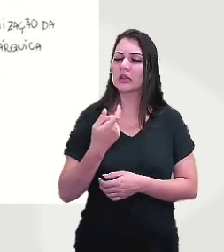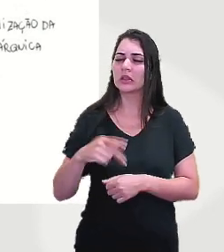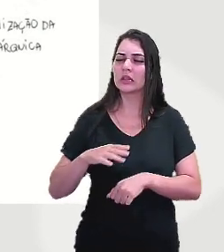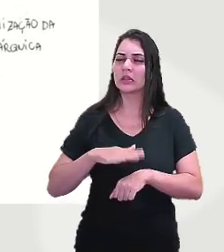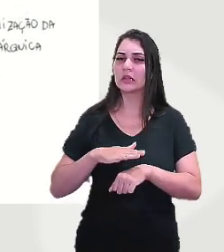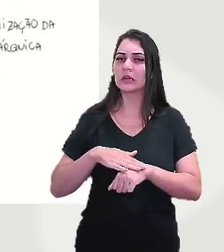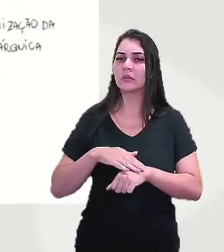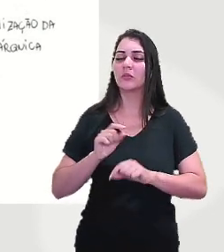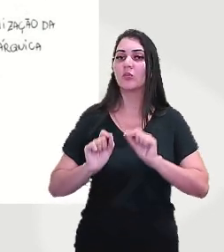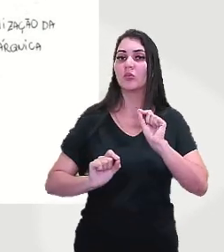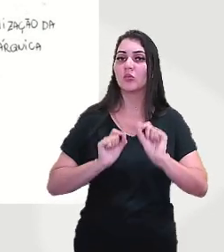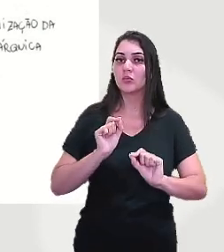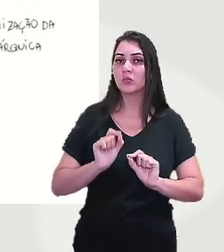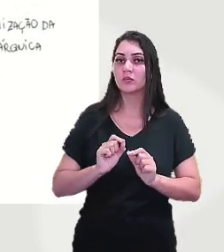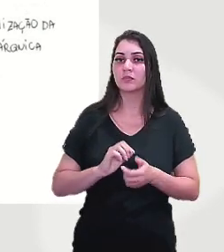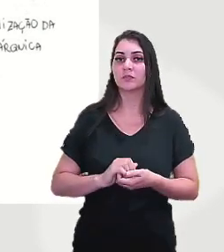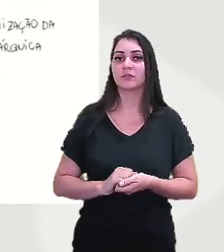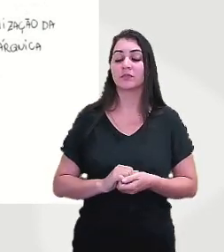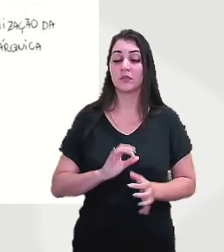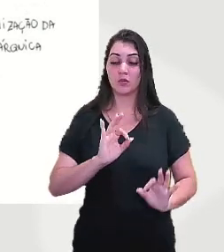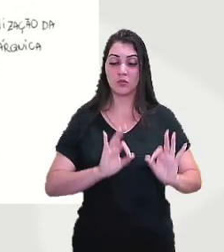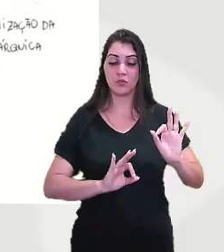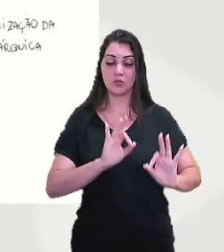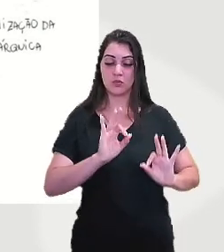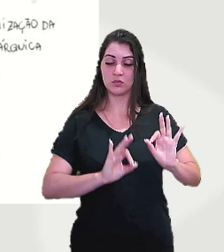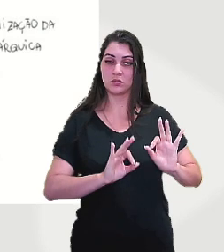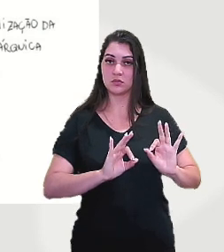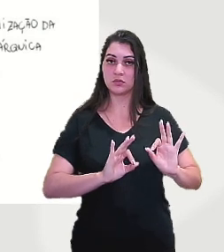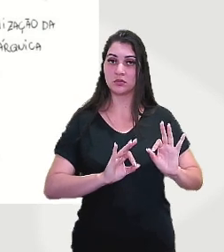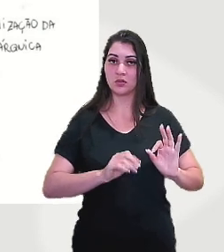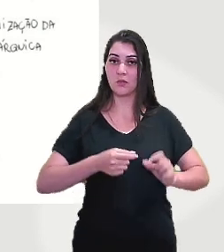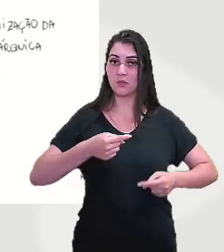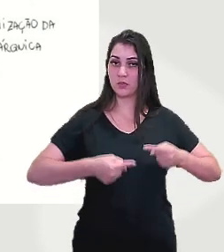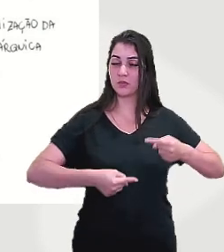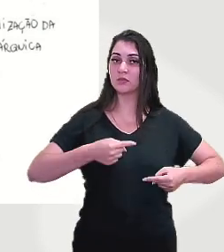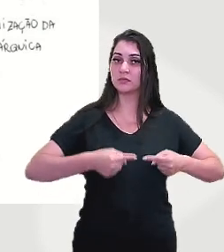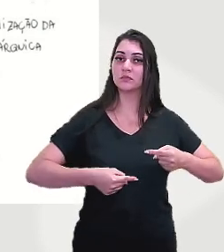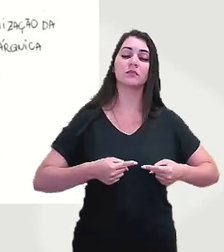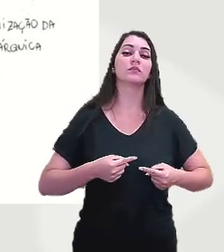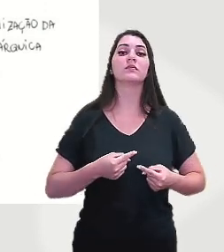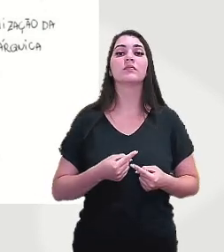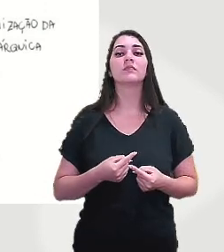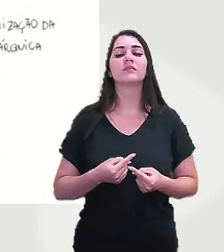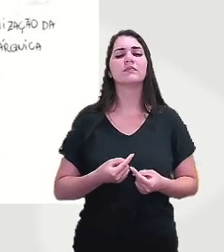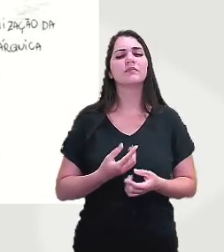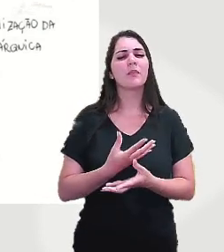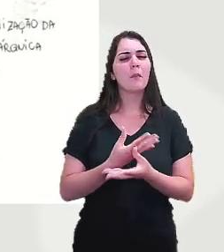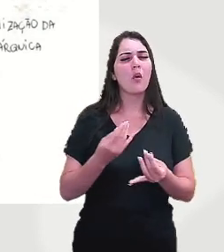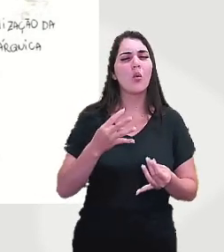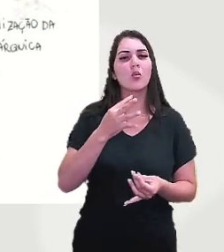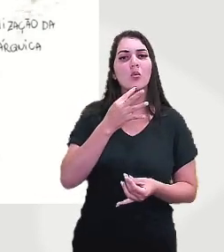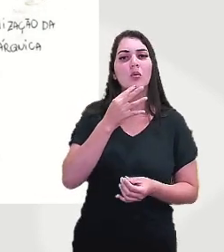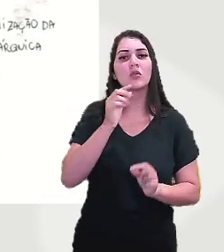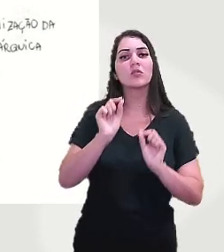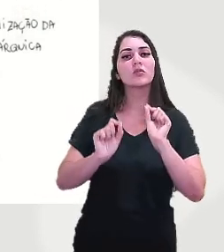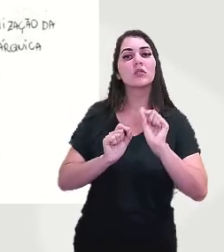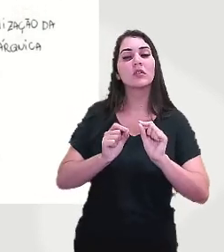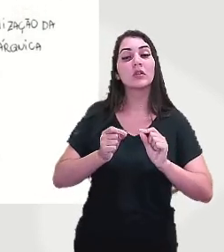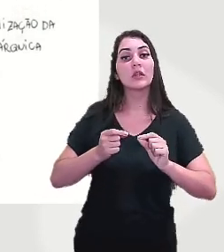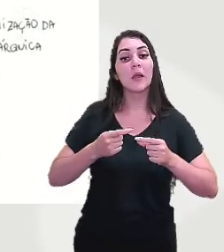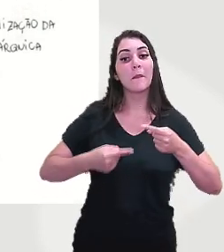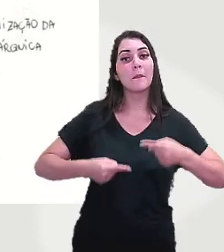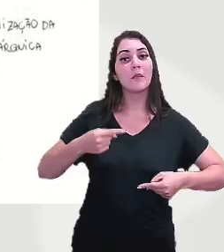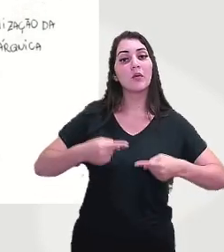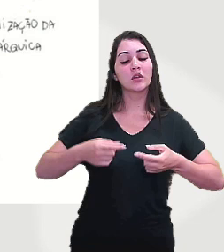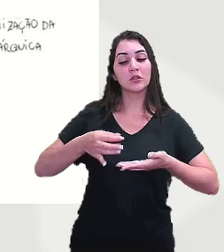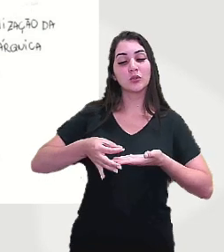organização política muito conhecida, que é a política do café